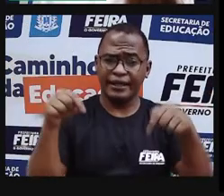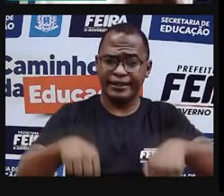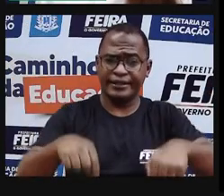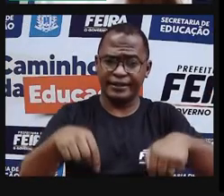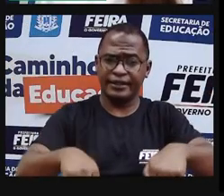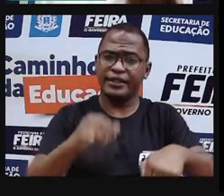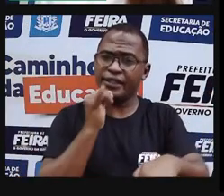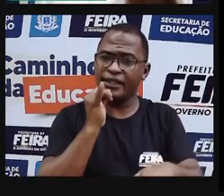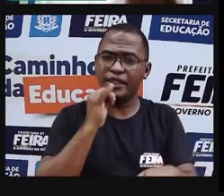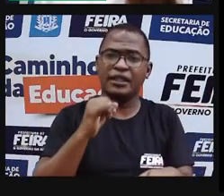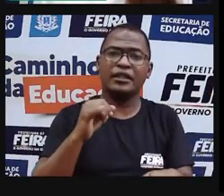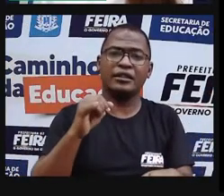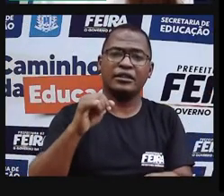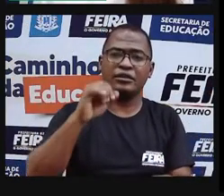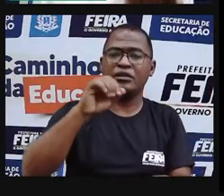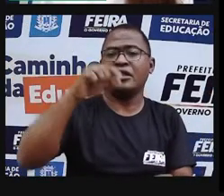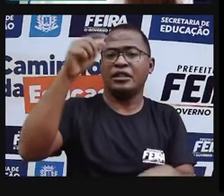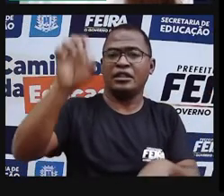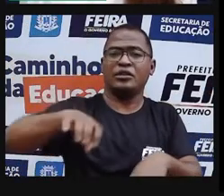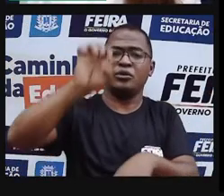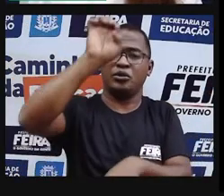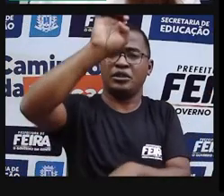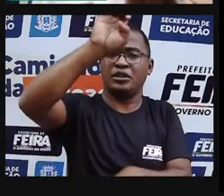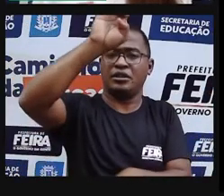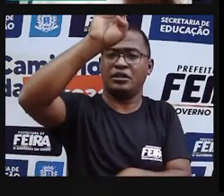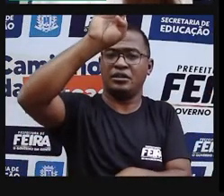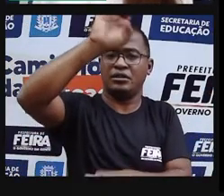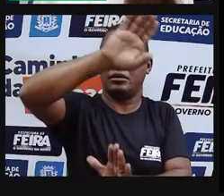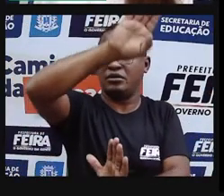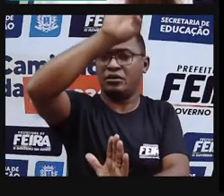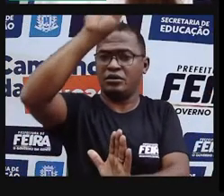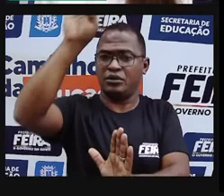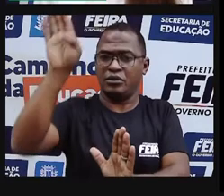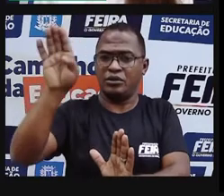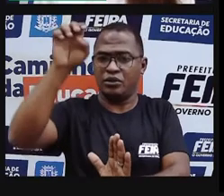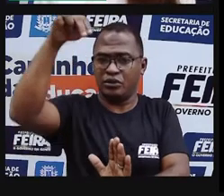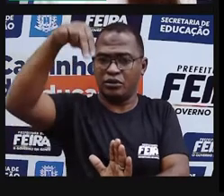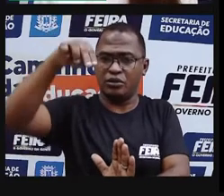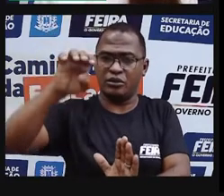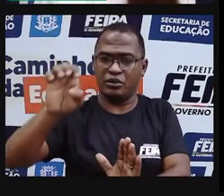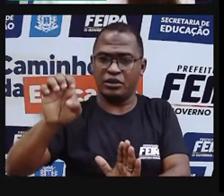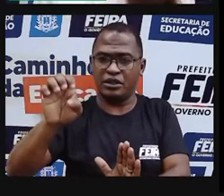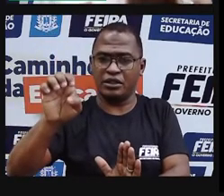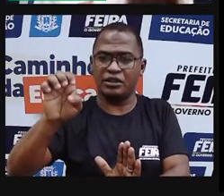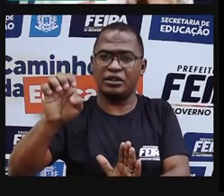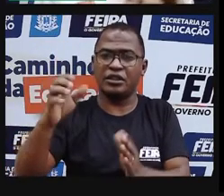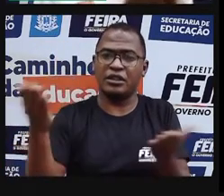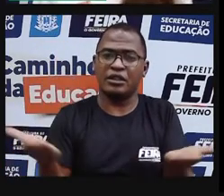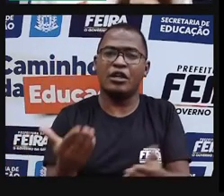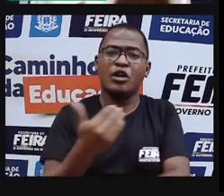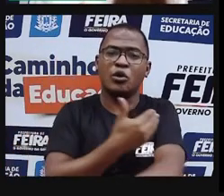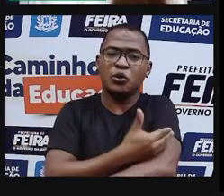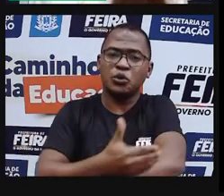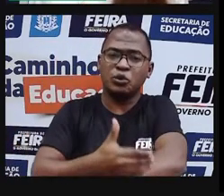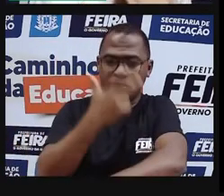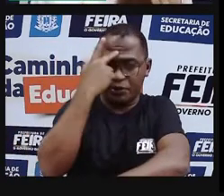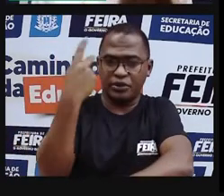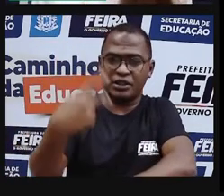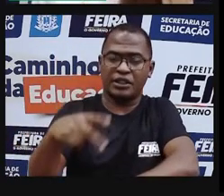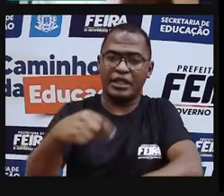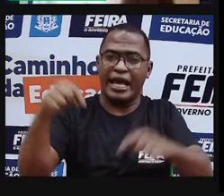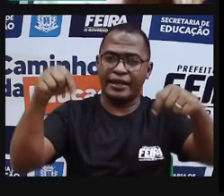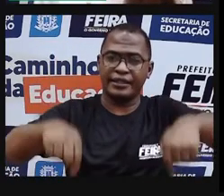região nordeste do Brasil, onde estão os mais populares xilogravadores